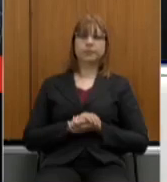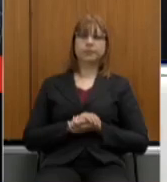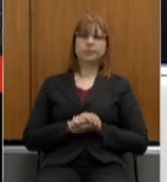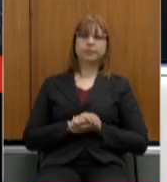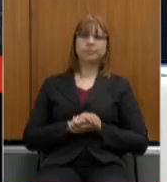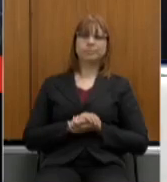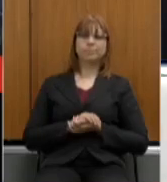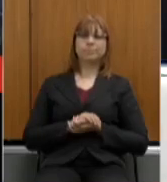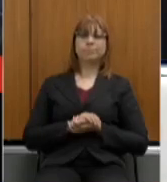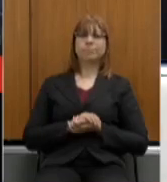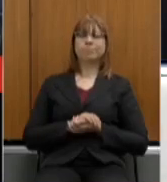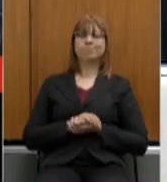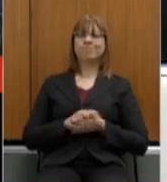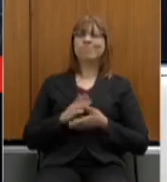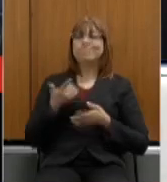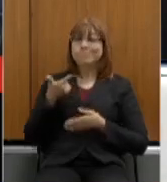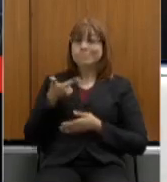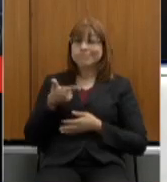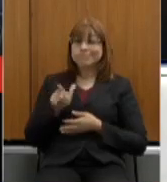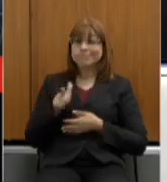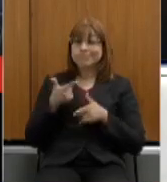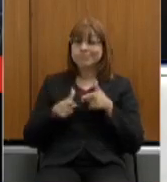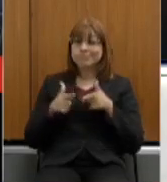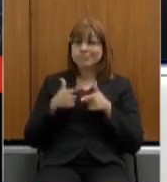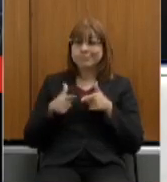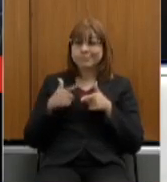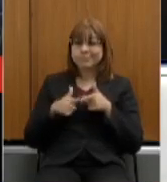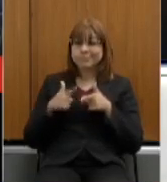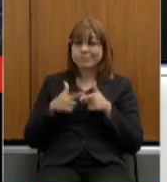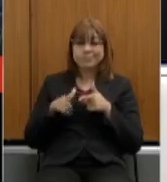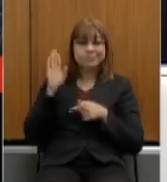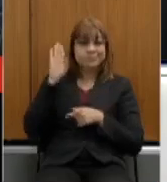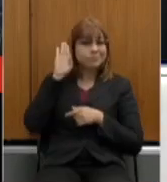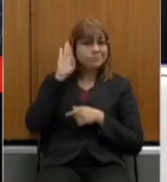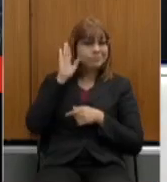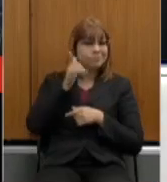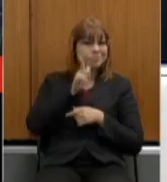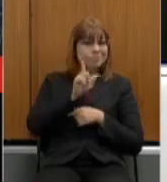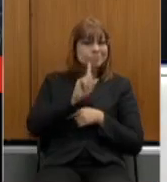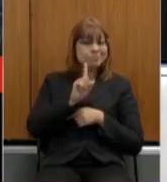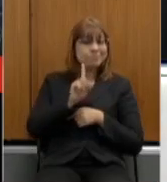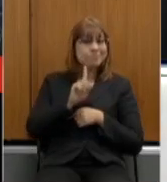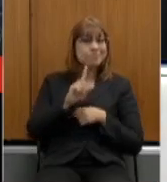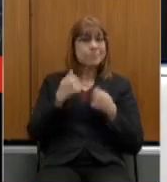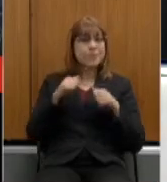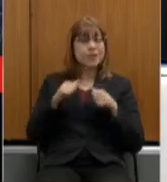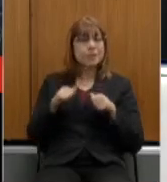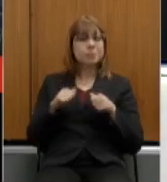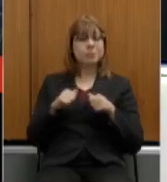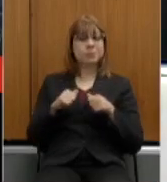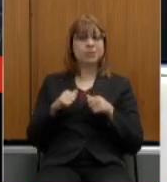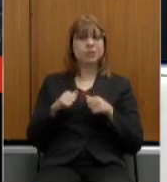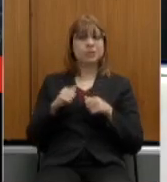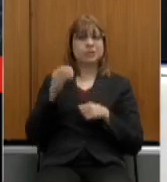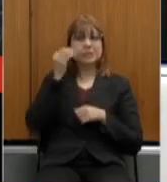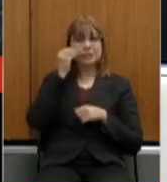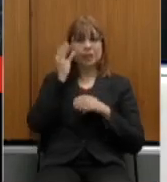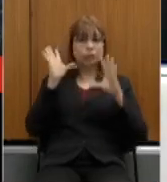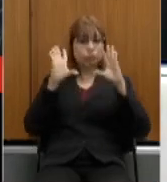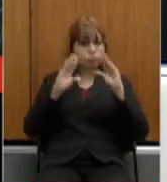estamos mais uma vez com o problema doutor Eduardo não estamos lhe ouvindo parece que o senhor vai ter que desconectar e entrar novamente